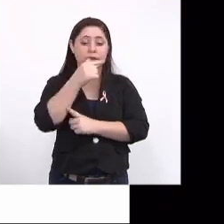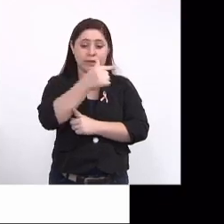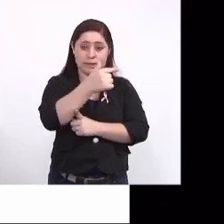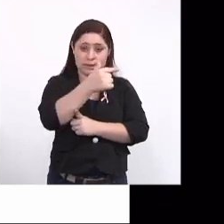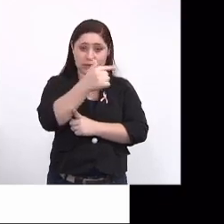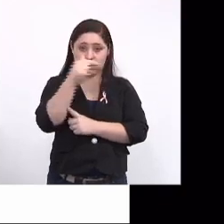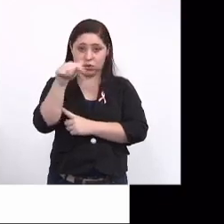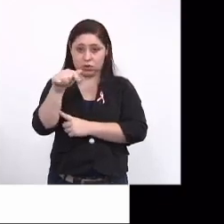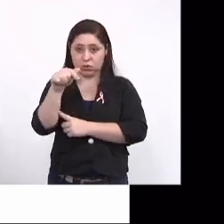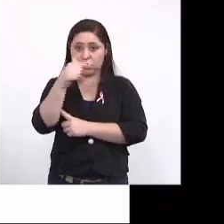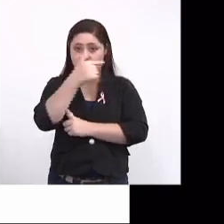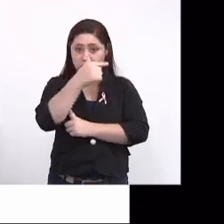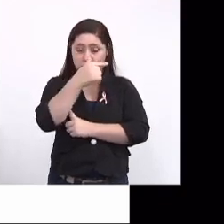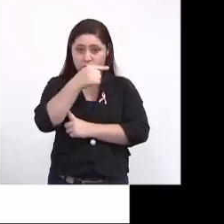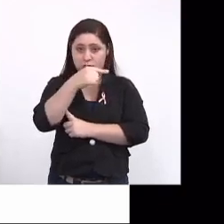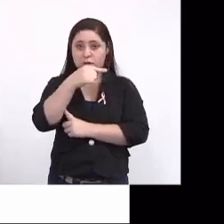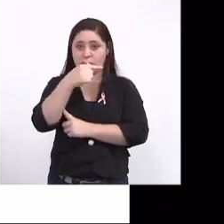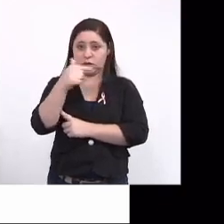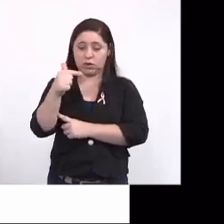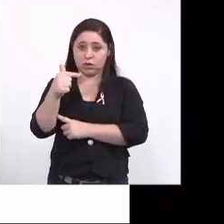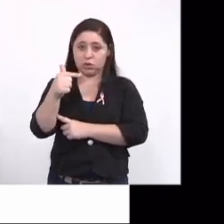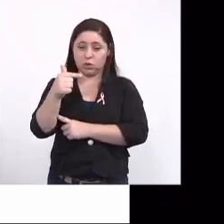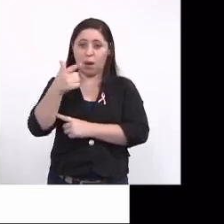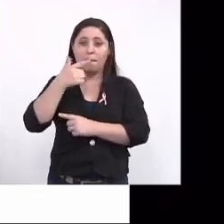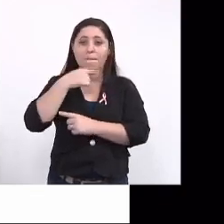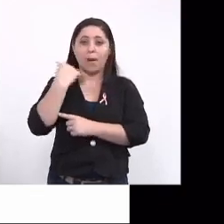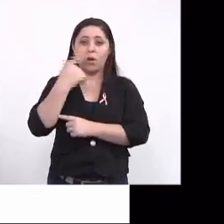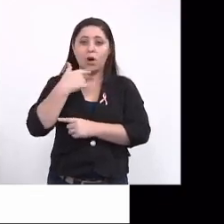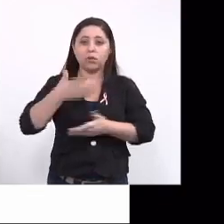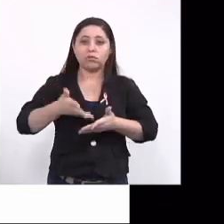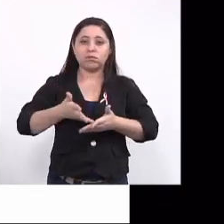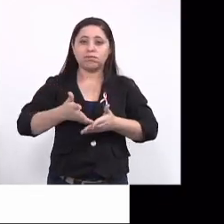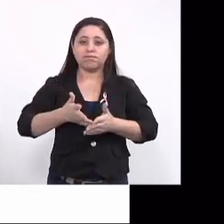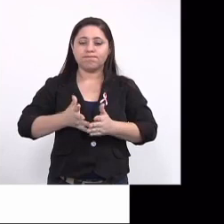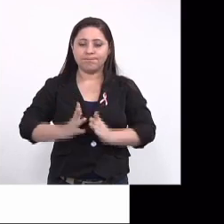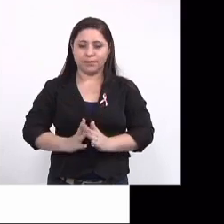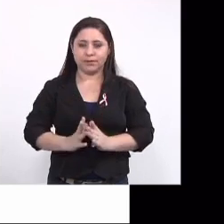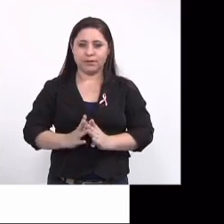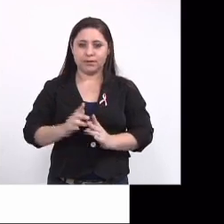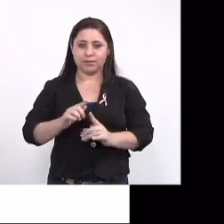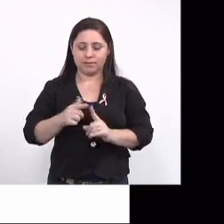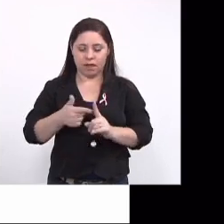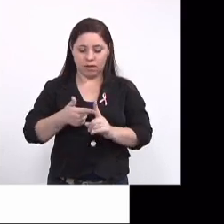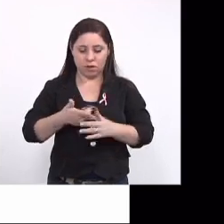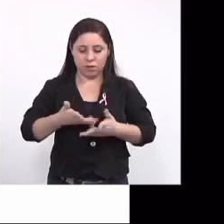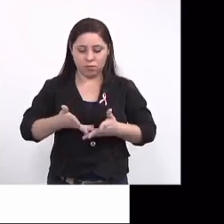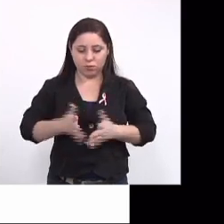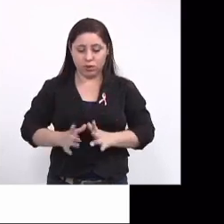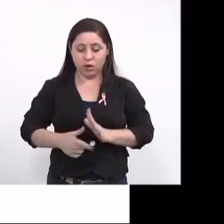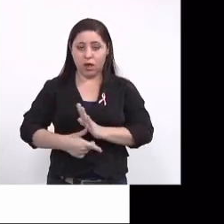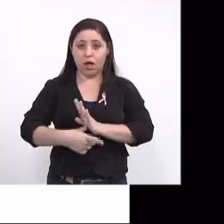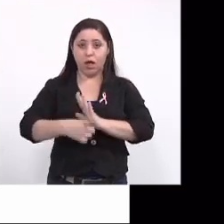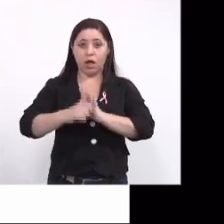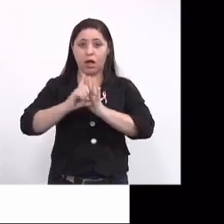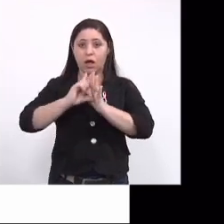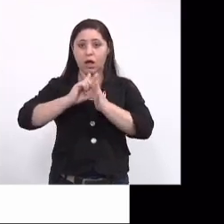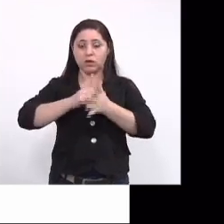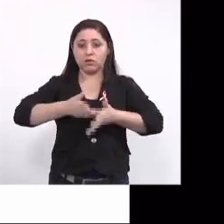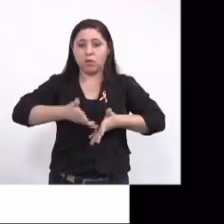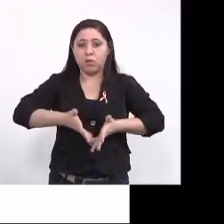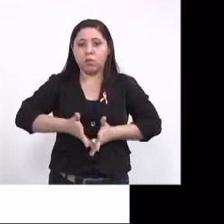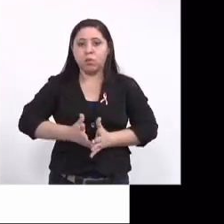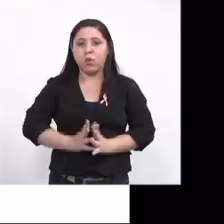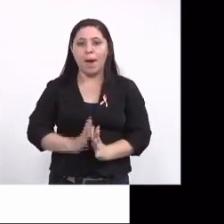crianças, 10 morreram ao nascimento, que são óbitos fetais. Na verdade, morreram antes da expulsão da